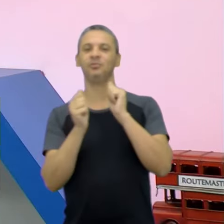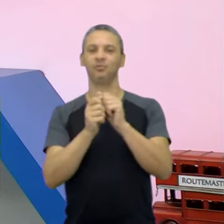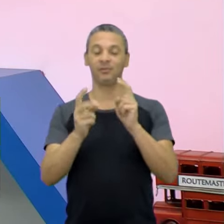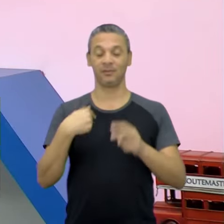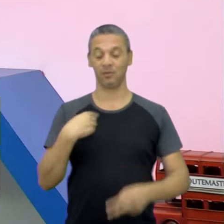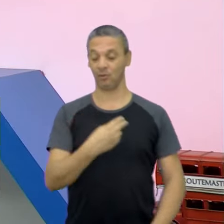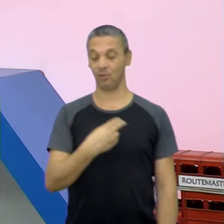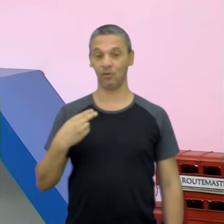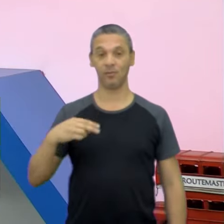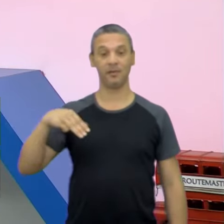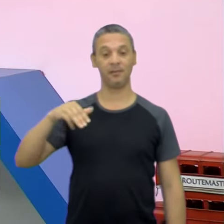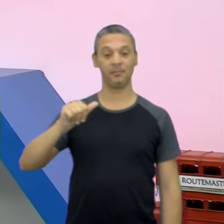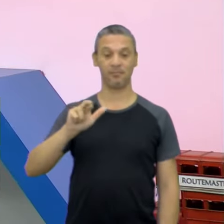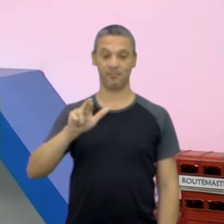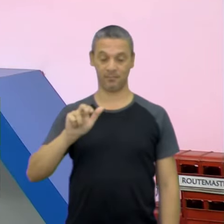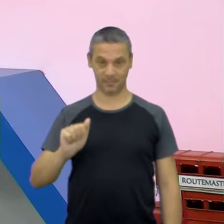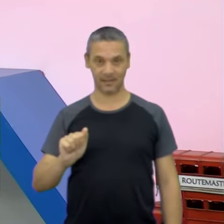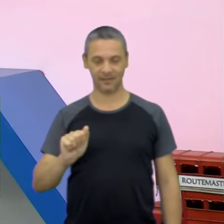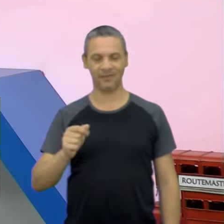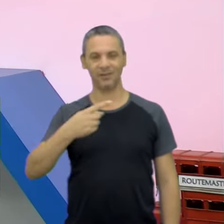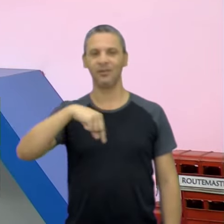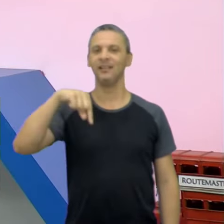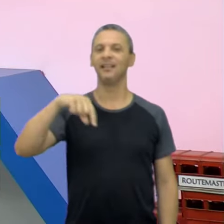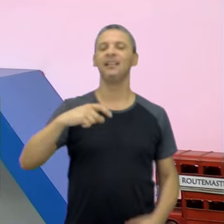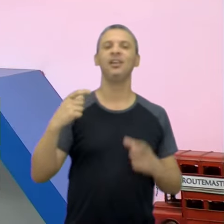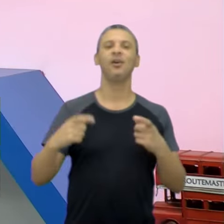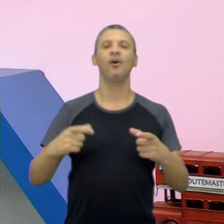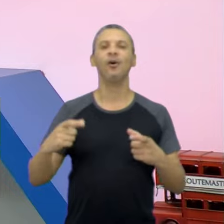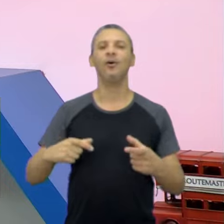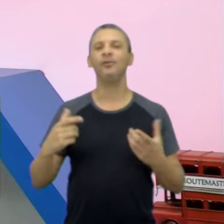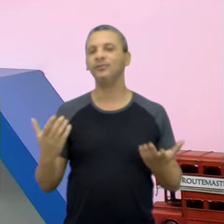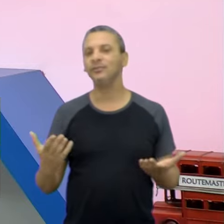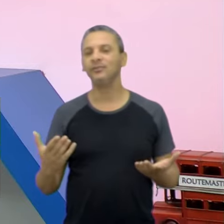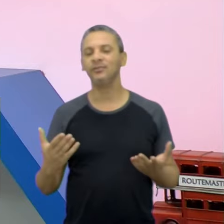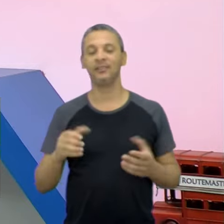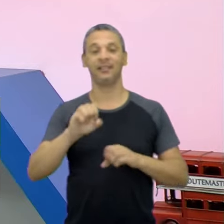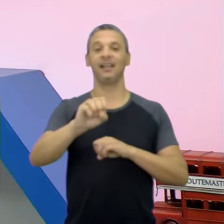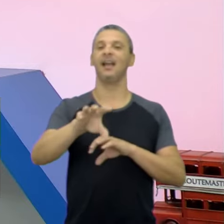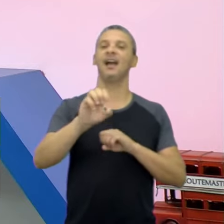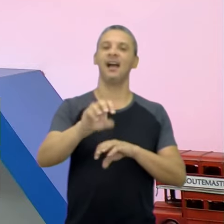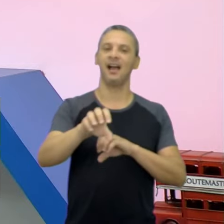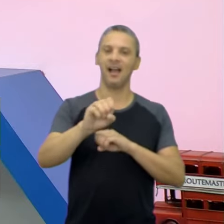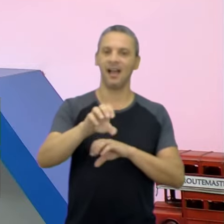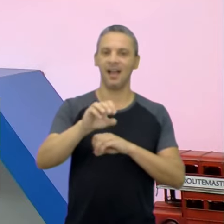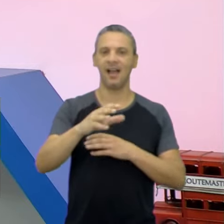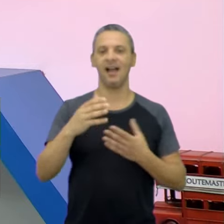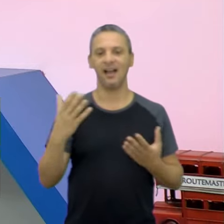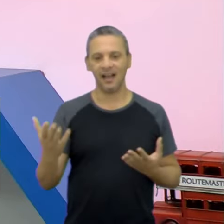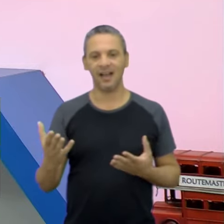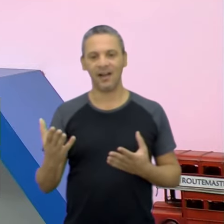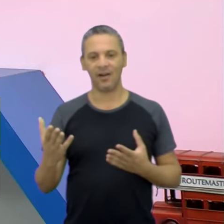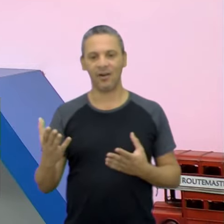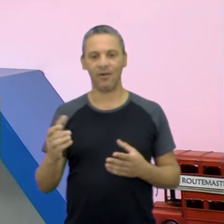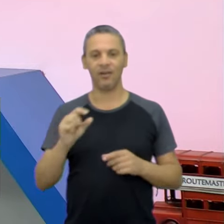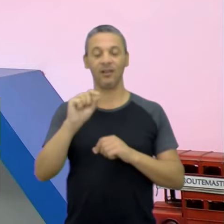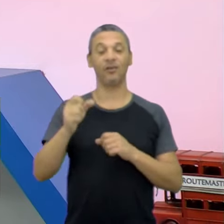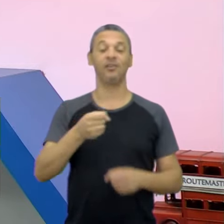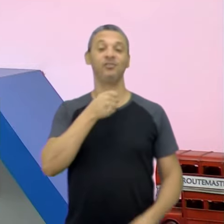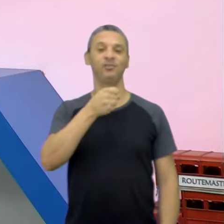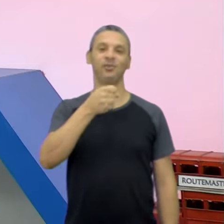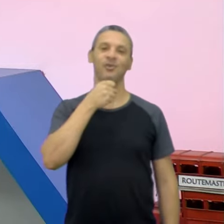Eu sou a professora Mara Valéria e nós estamos aqui hoje para mais uma aula do nosso componente